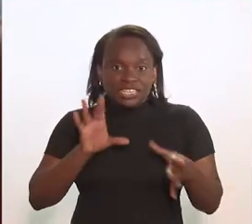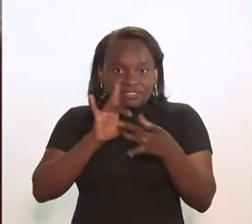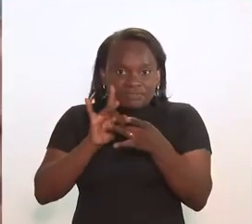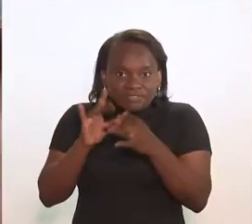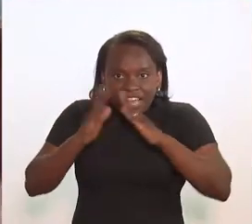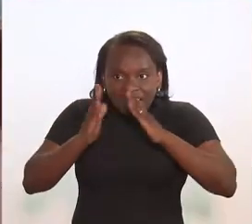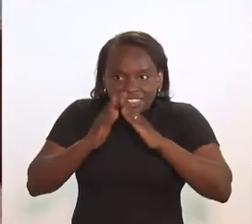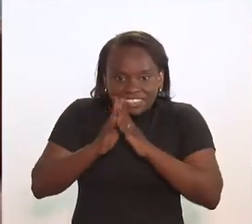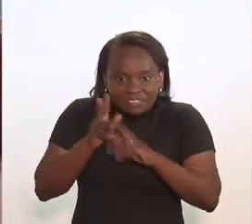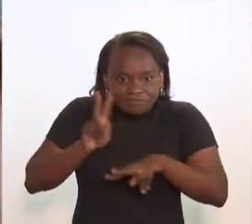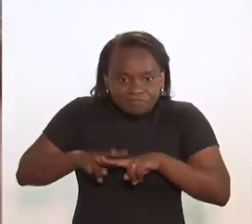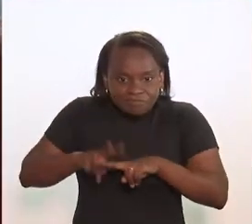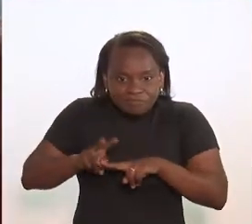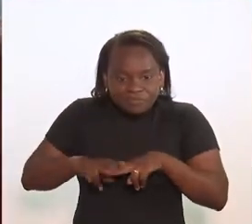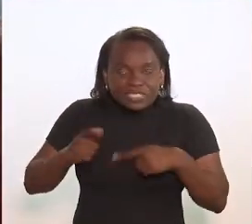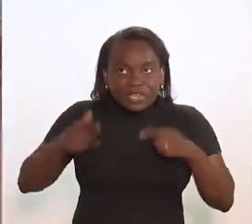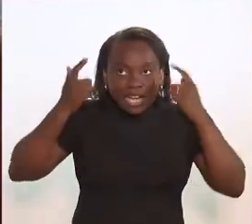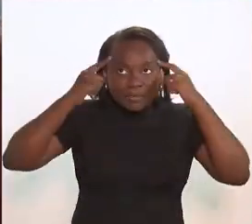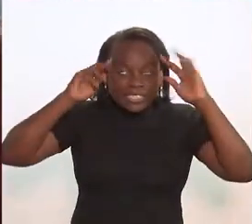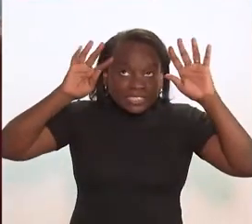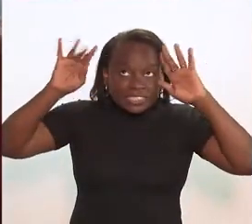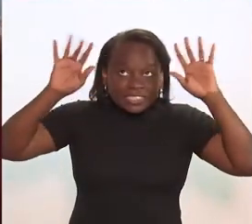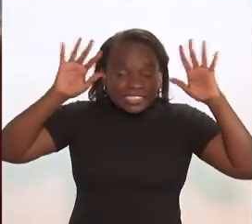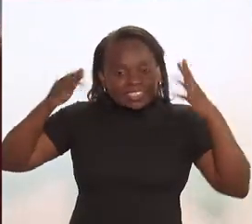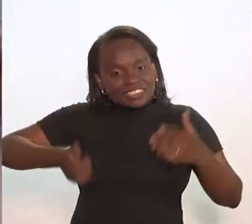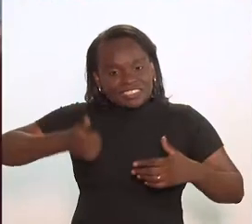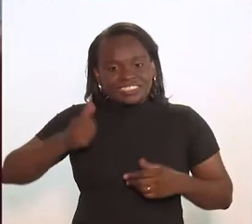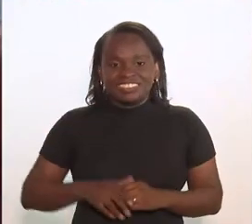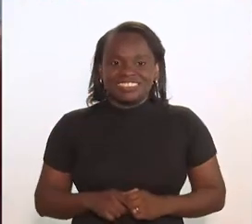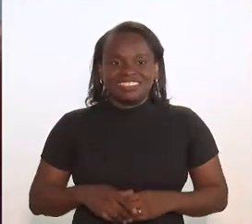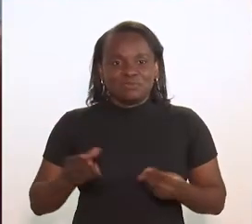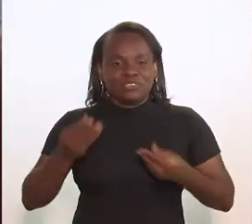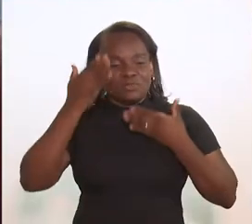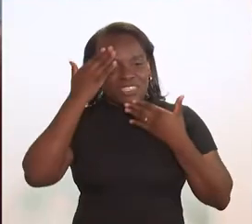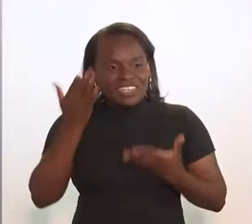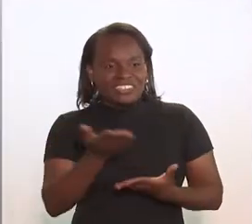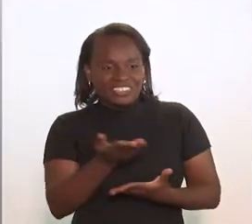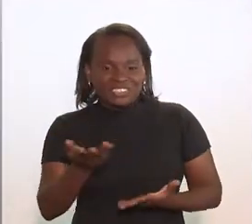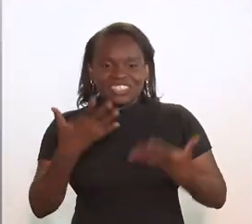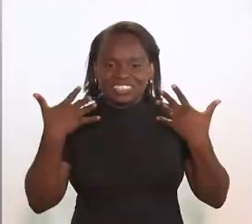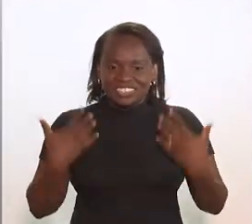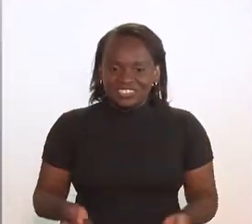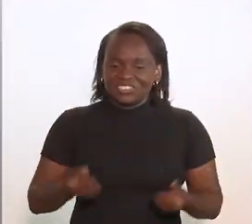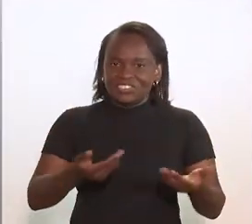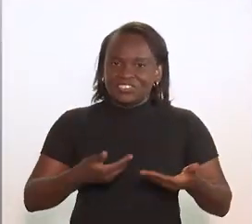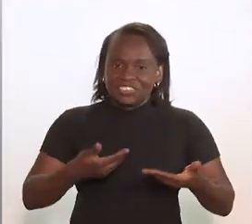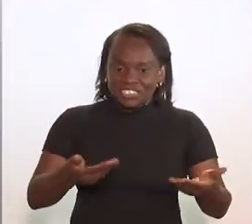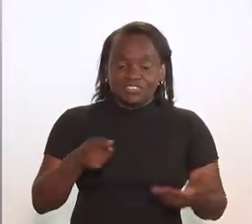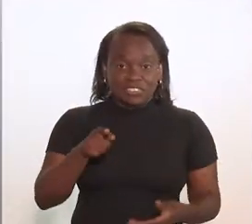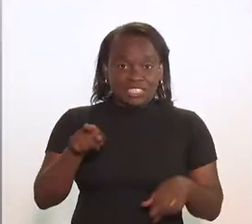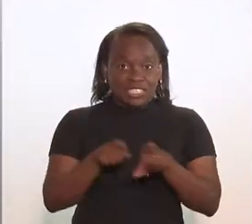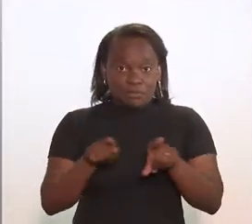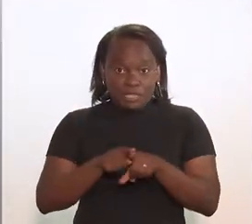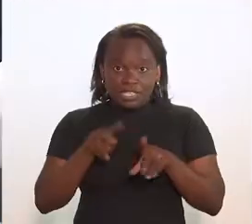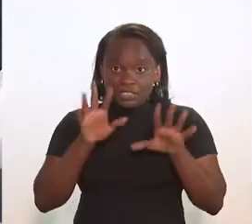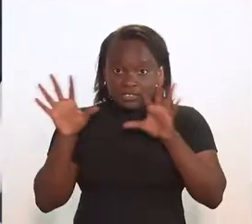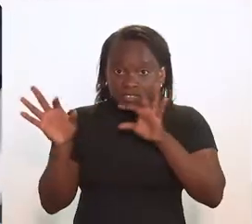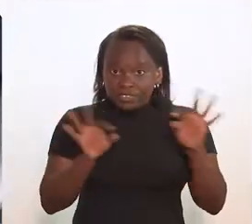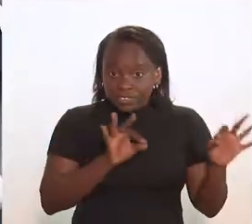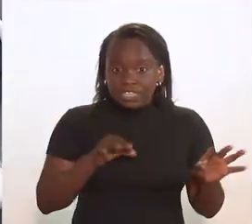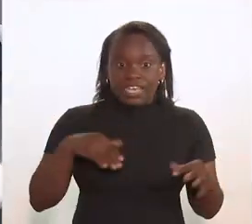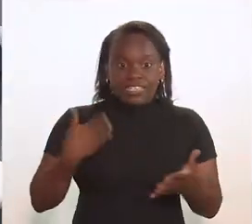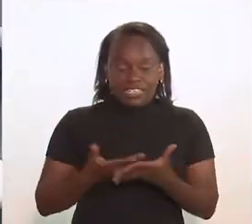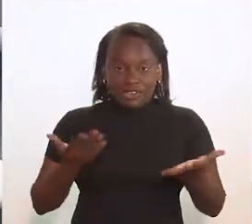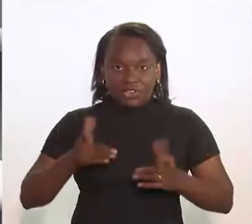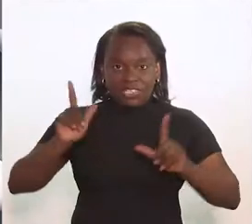isso. Já que a gente está fechadinho em casa, vamos botar a cabeça para funcionar. Então, muito obrigada por vocês dois terem aceitado o convite. E